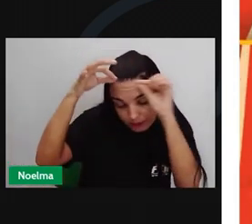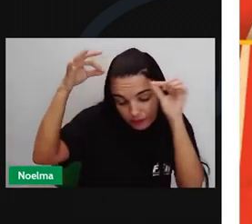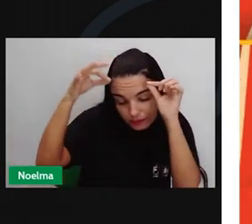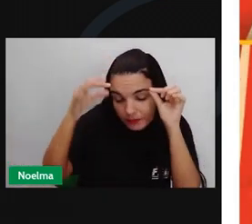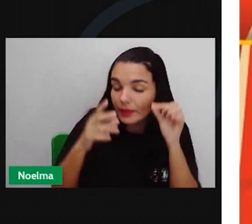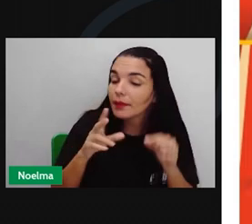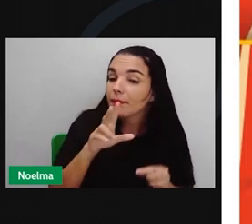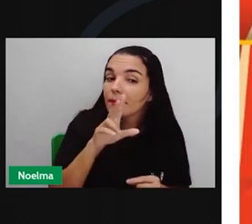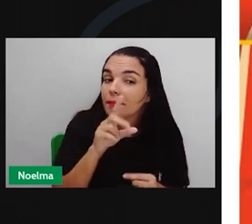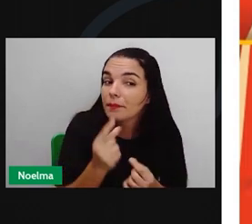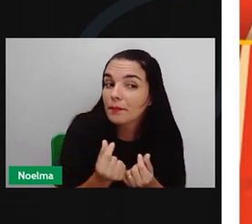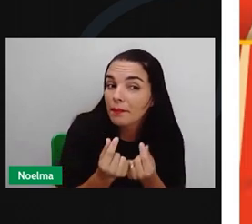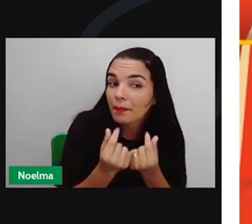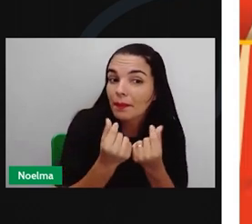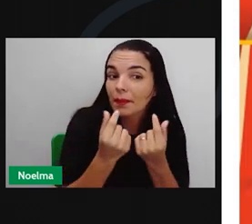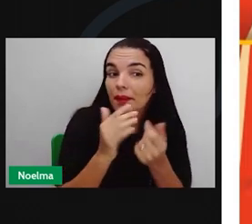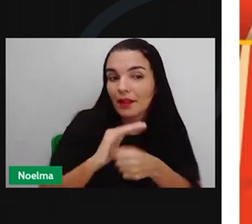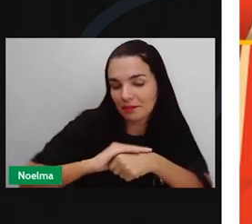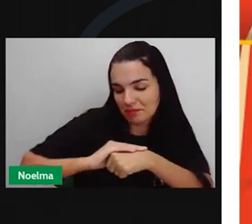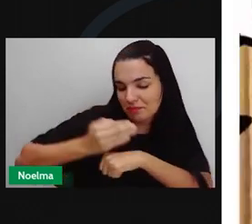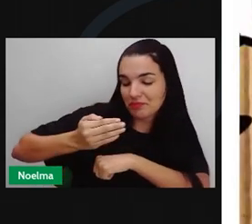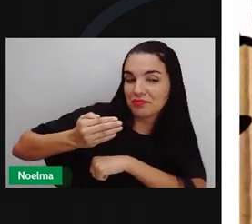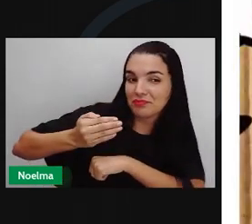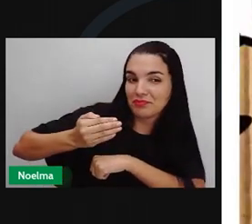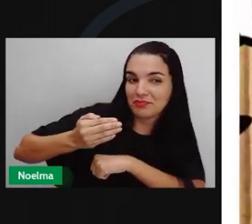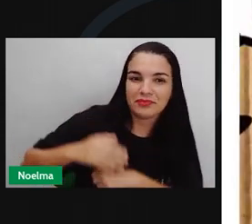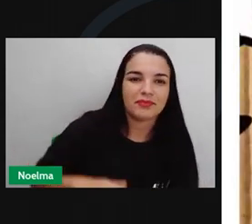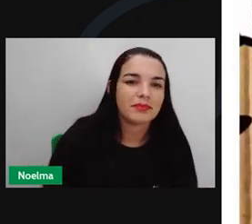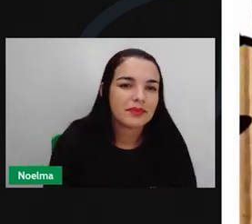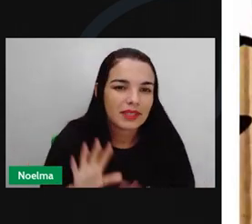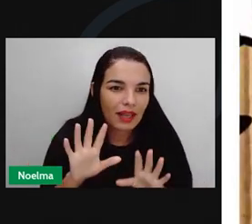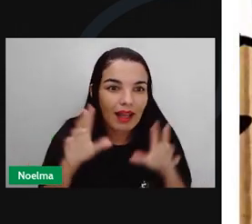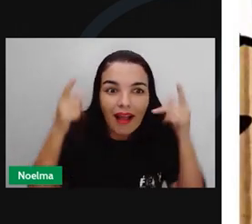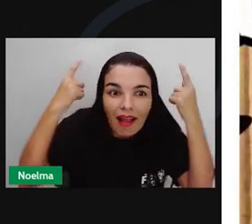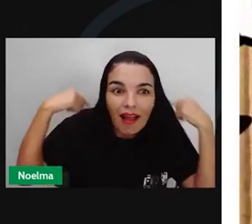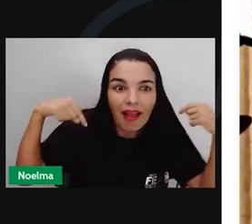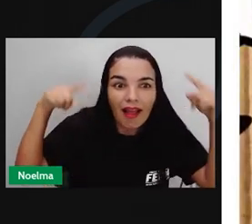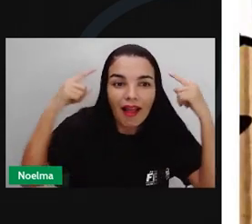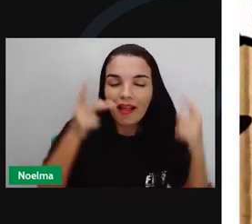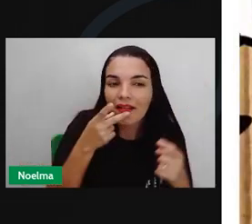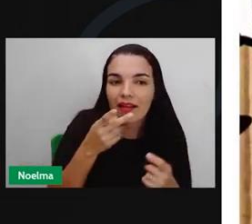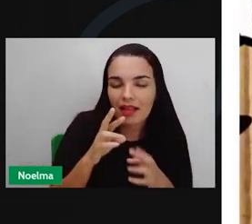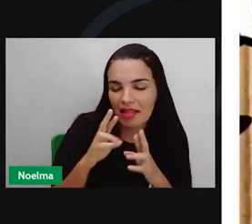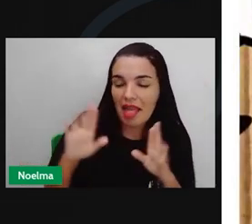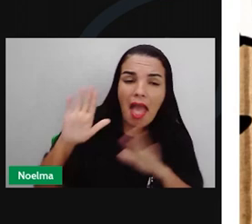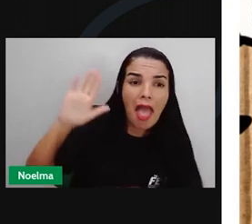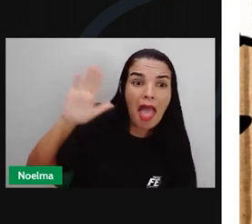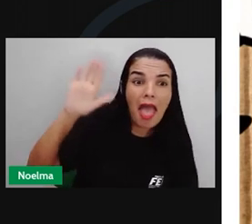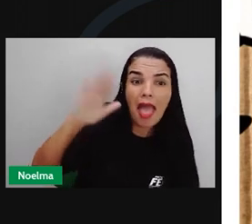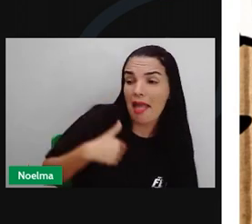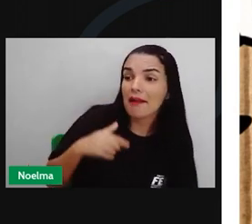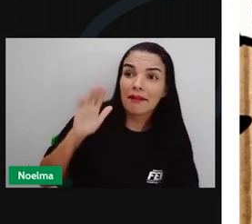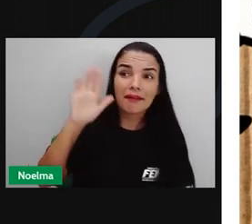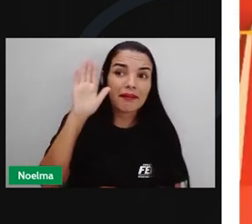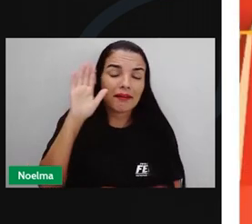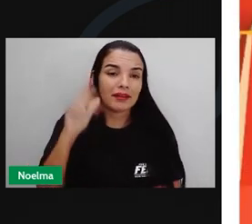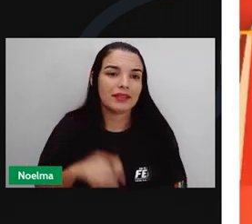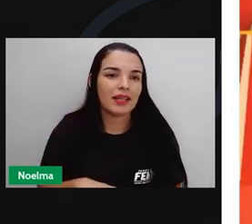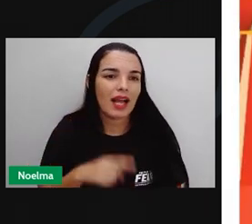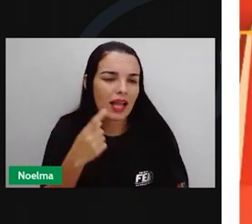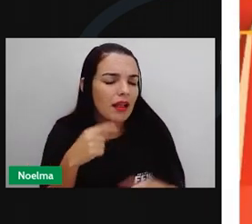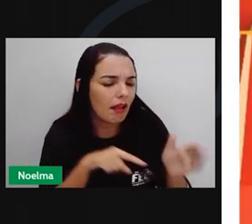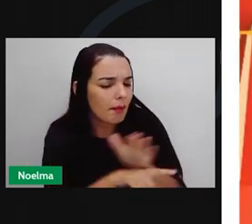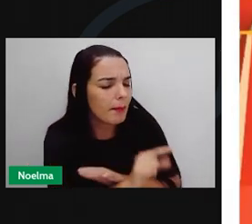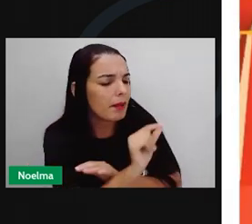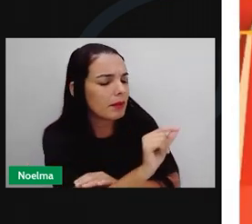e... Isso, dinheiro na caixinha. O carneiro respondeu. Eu quero! Dona Baratinha então